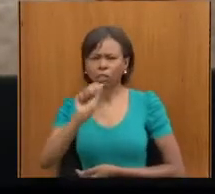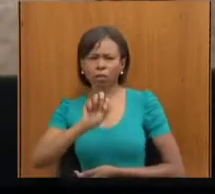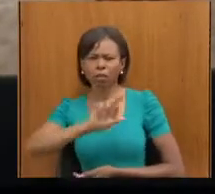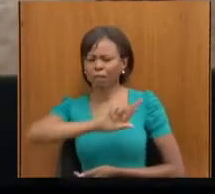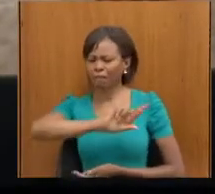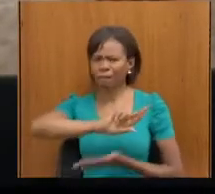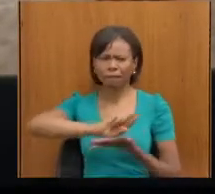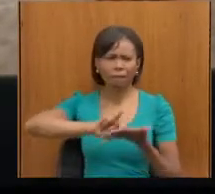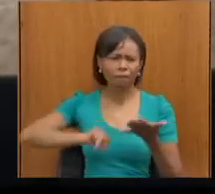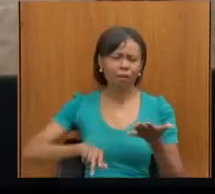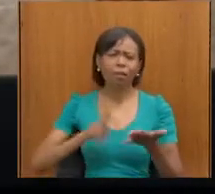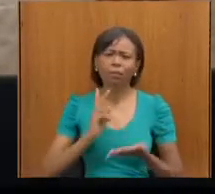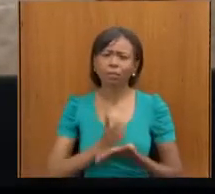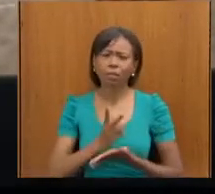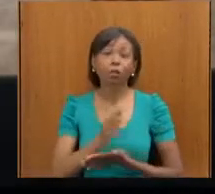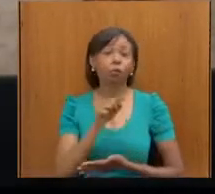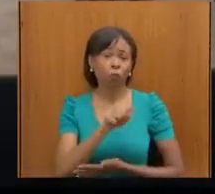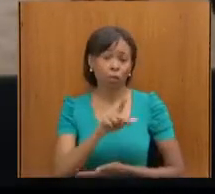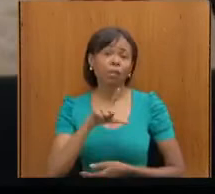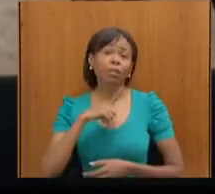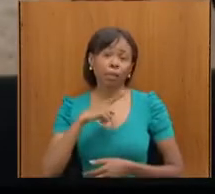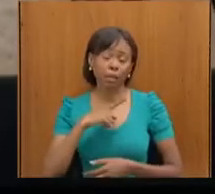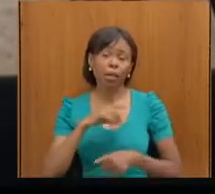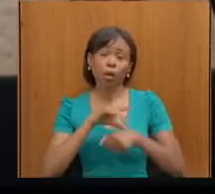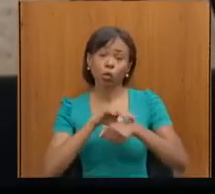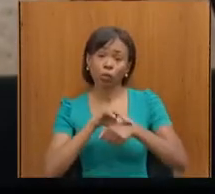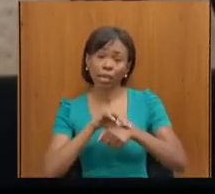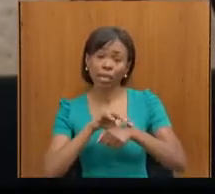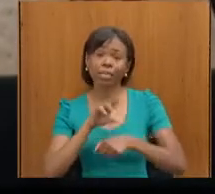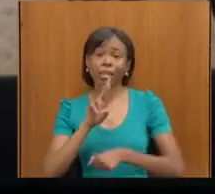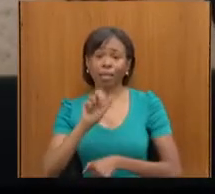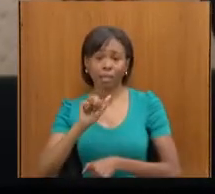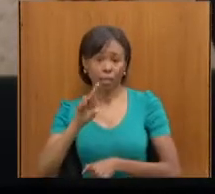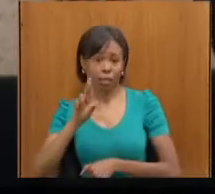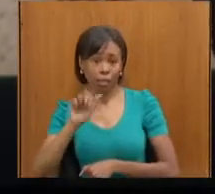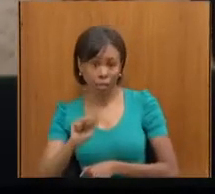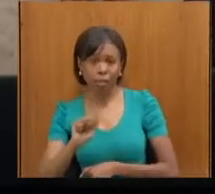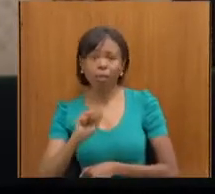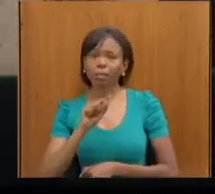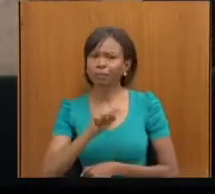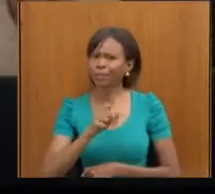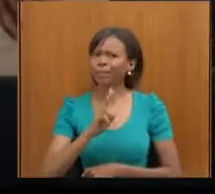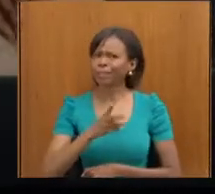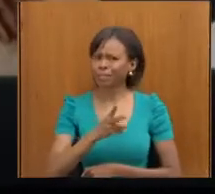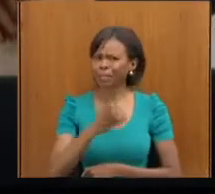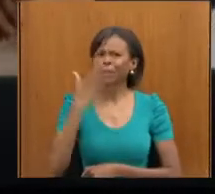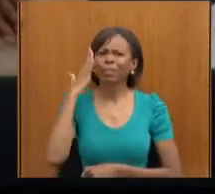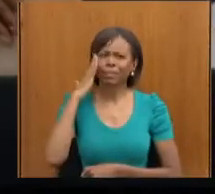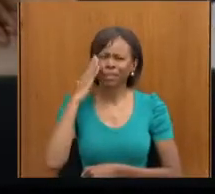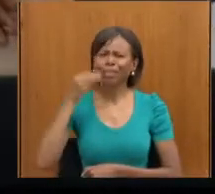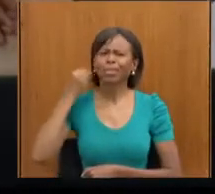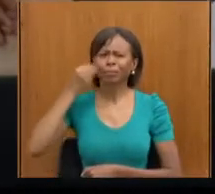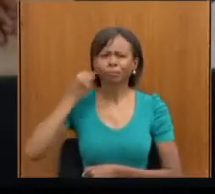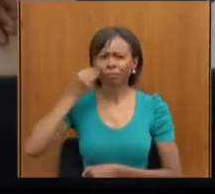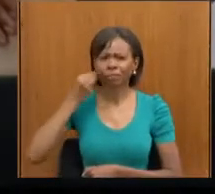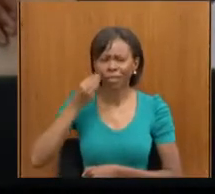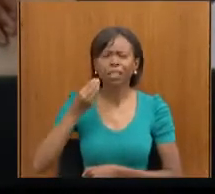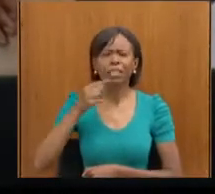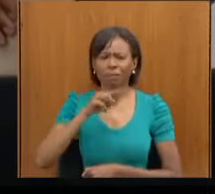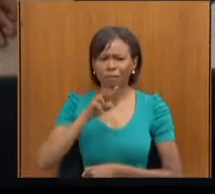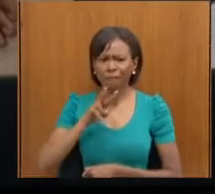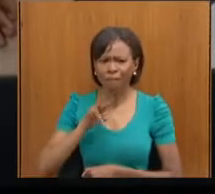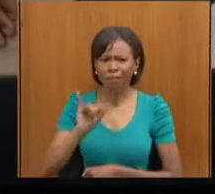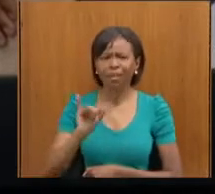é uma pessoa que tem uma doença rara, então vive isso diariamente, então vai saber nos representar à altura.